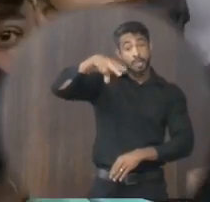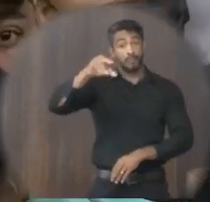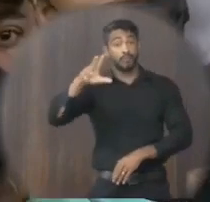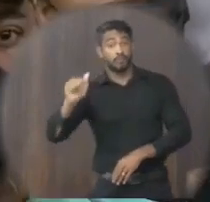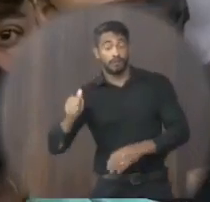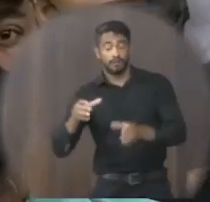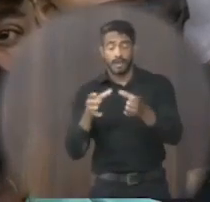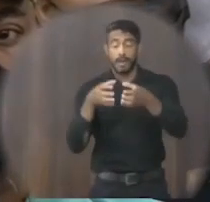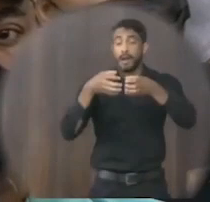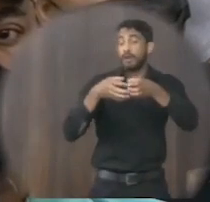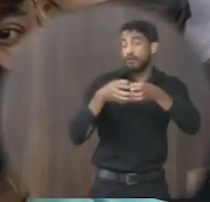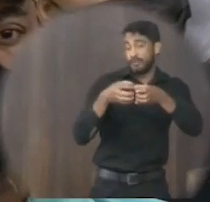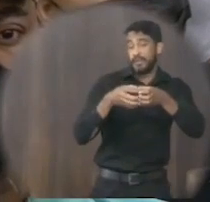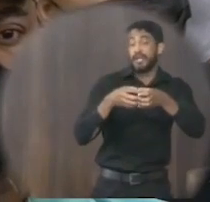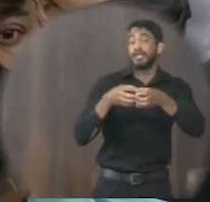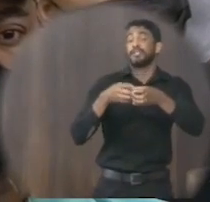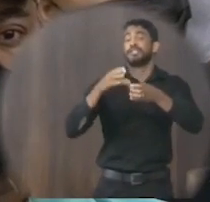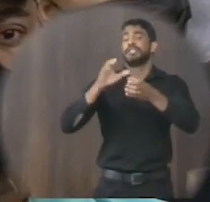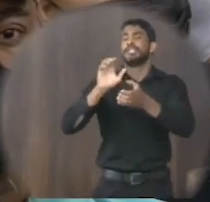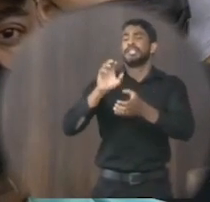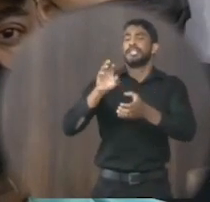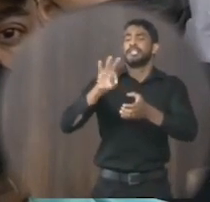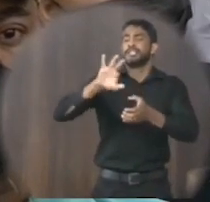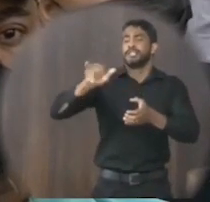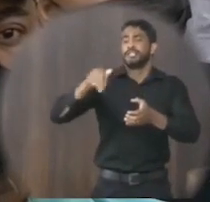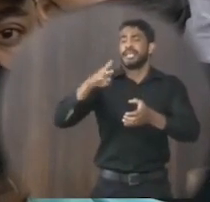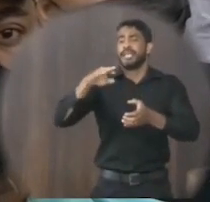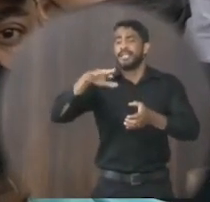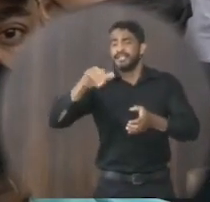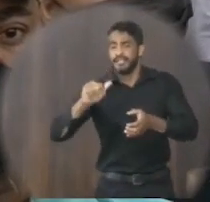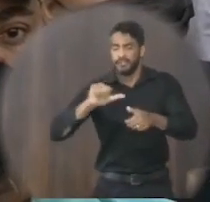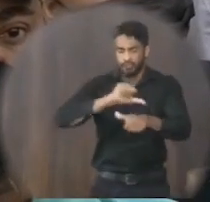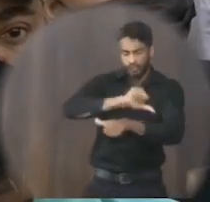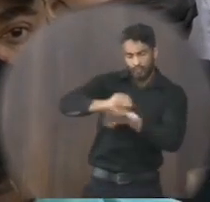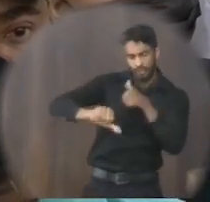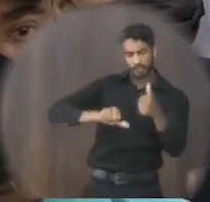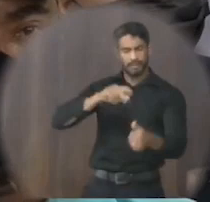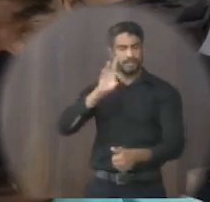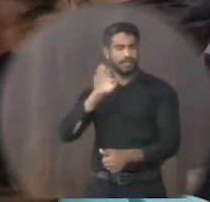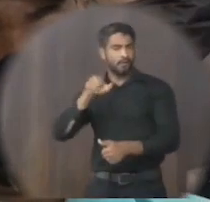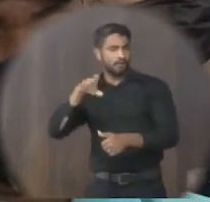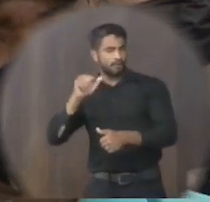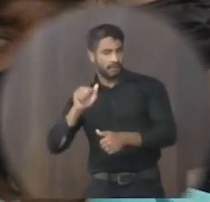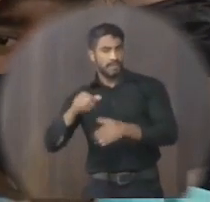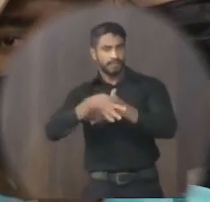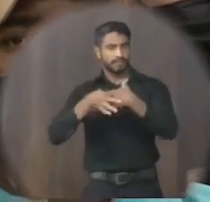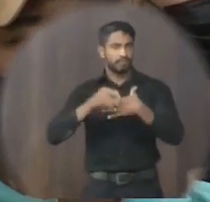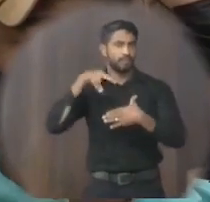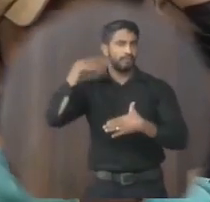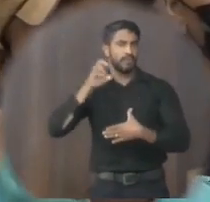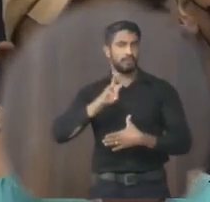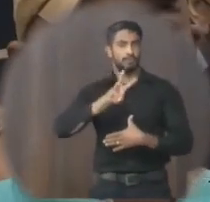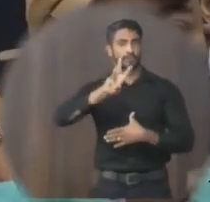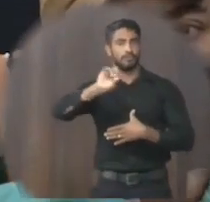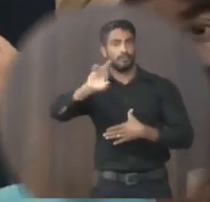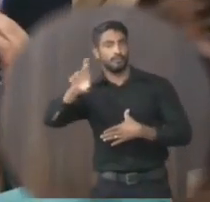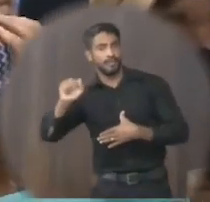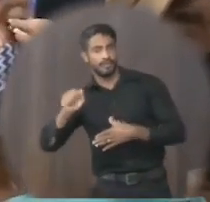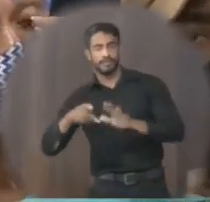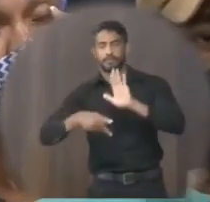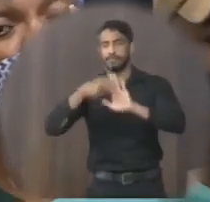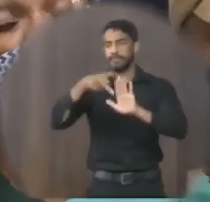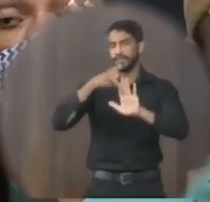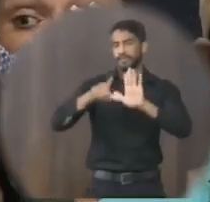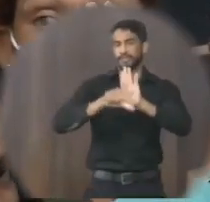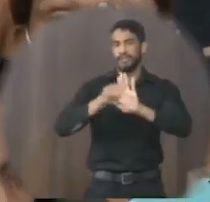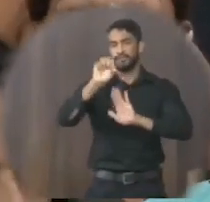Jacarezinho De rua Teófina Balbina de Jesus De autoria do vereador Uíris Carlos Lopes Projeto de